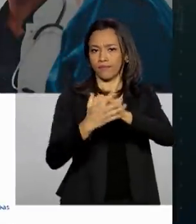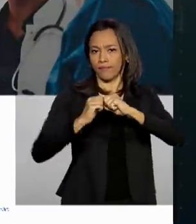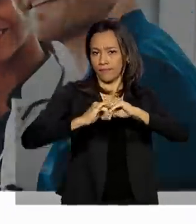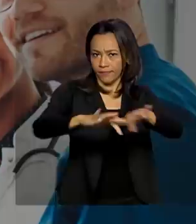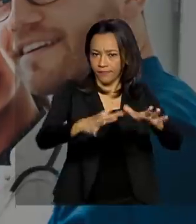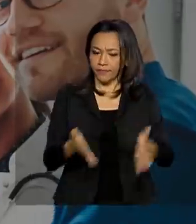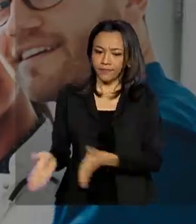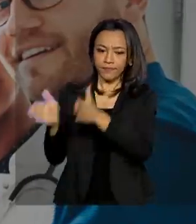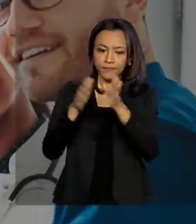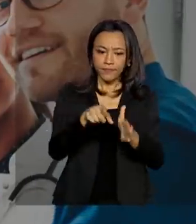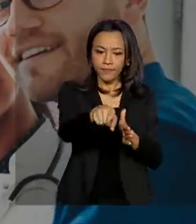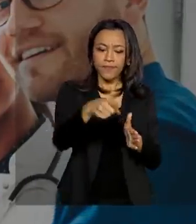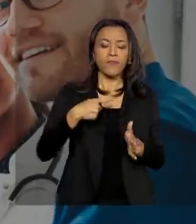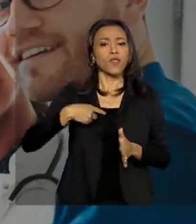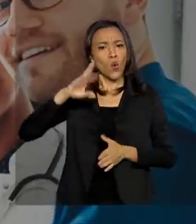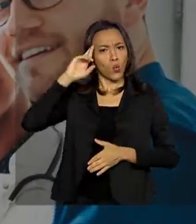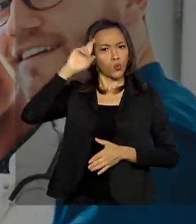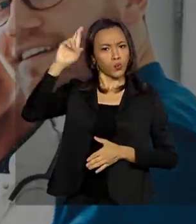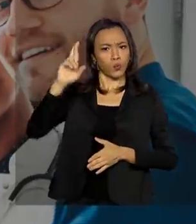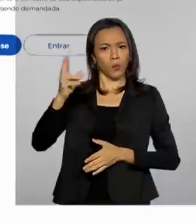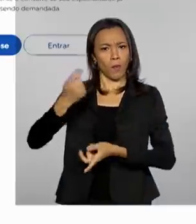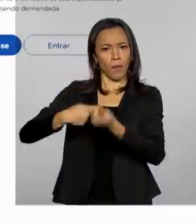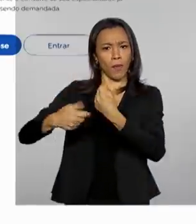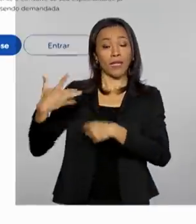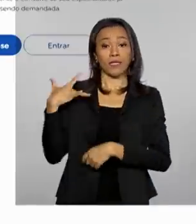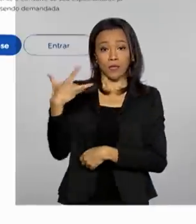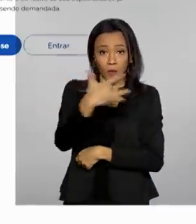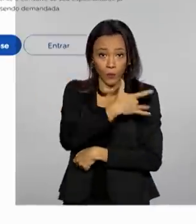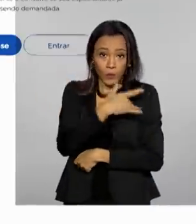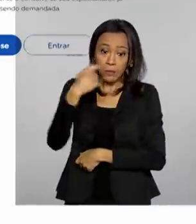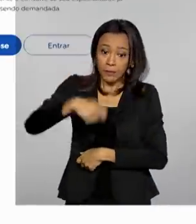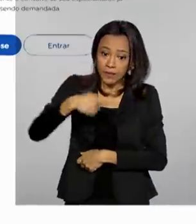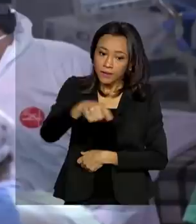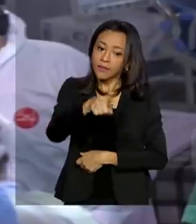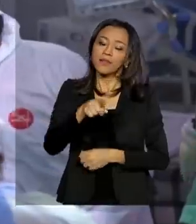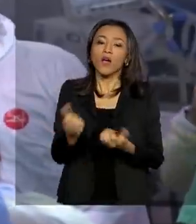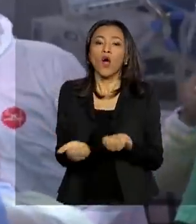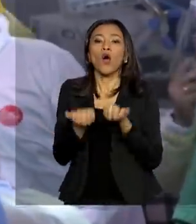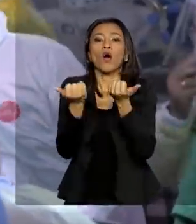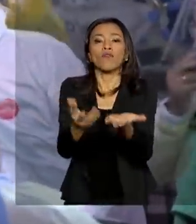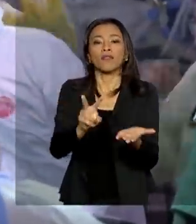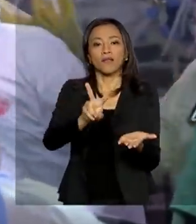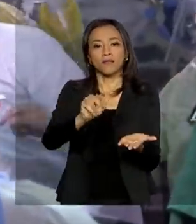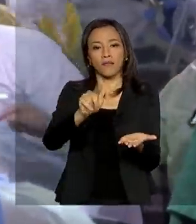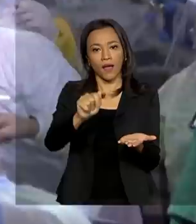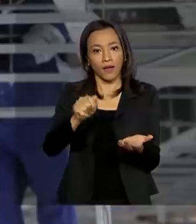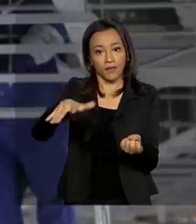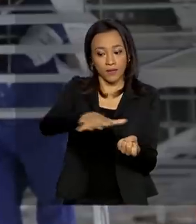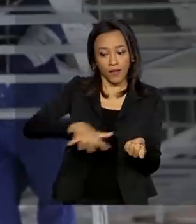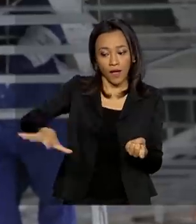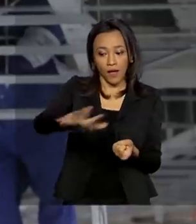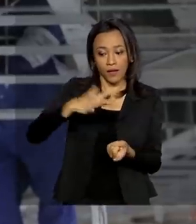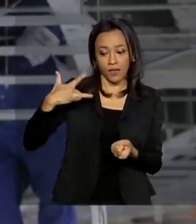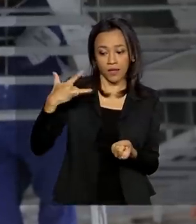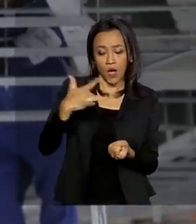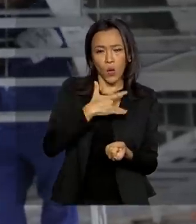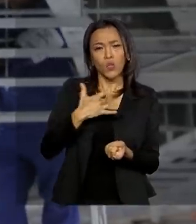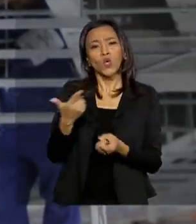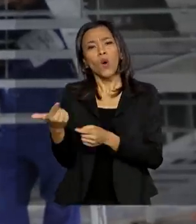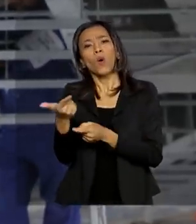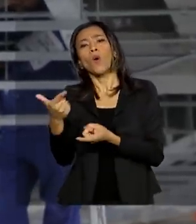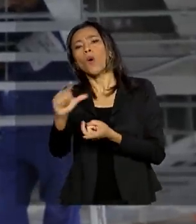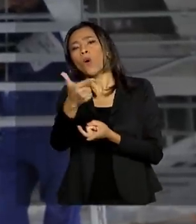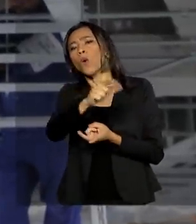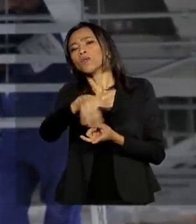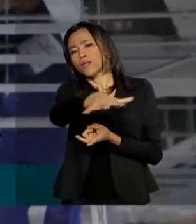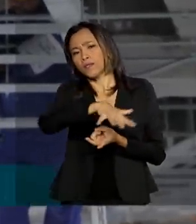saúde deve cadastrar a unidade na página e ofertar as vagas disponíveis. Além do pessoal de saúde, profissionais de outras áreas,